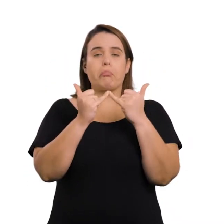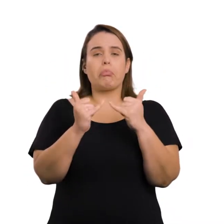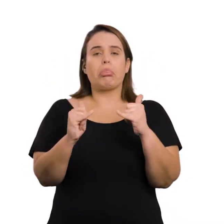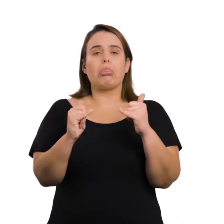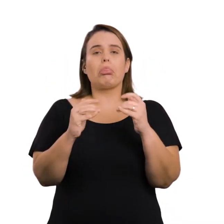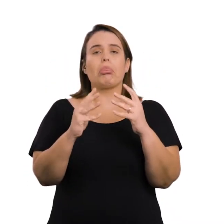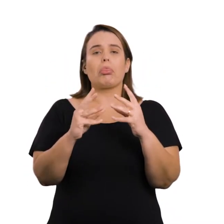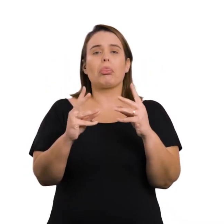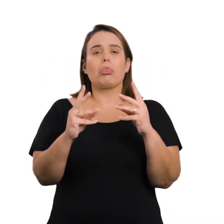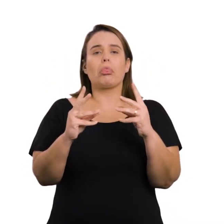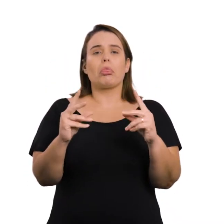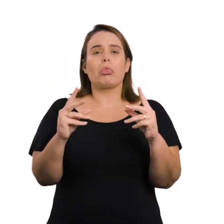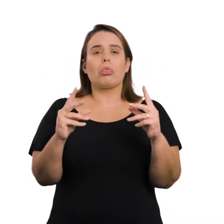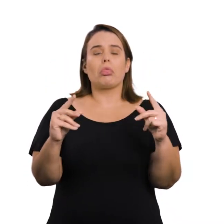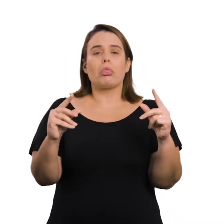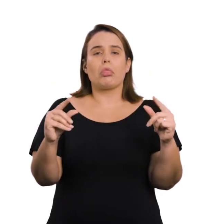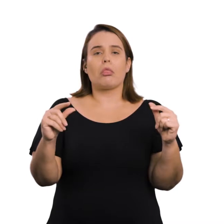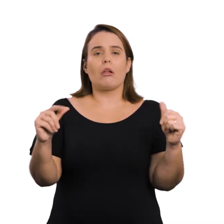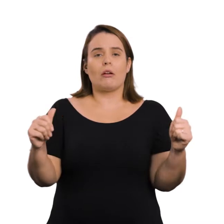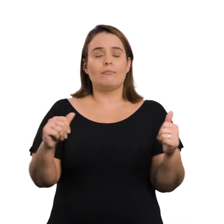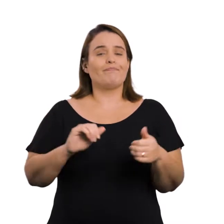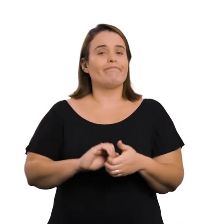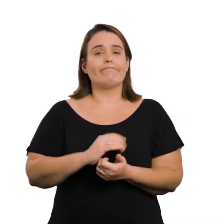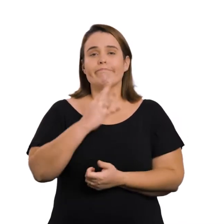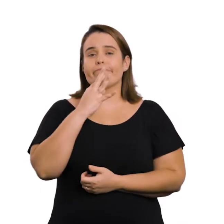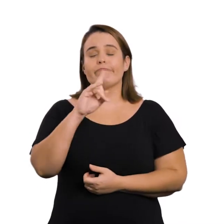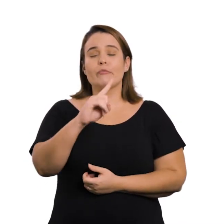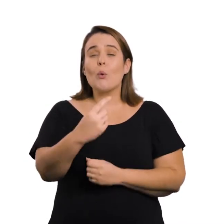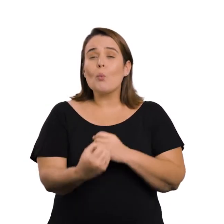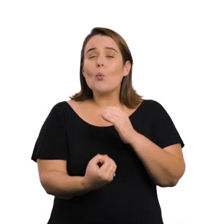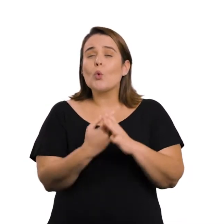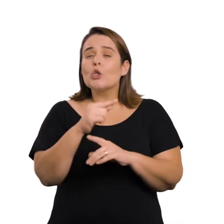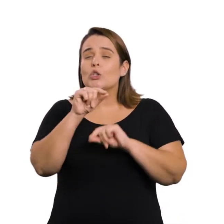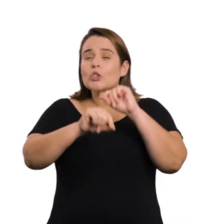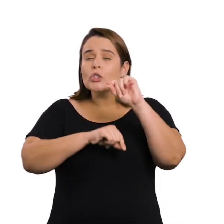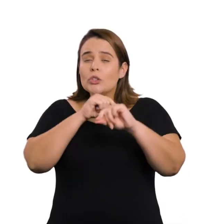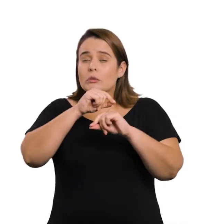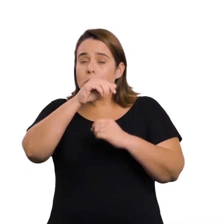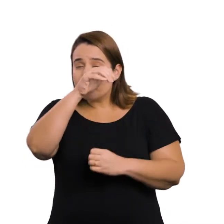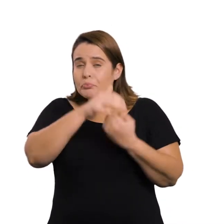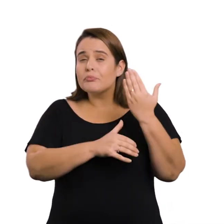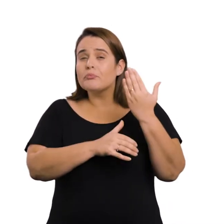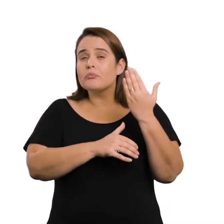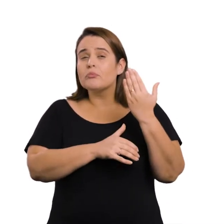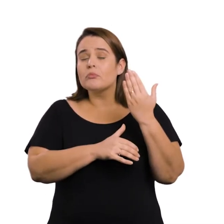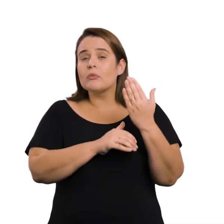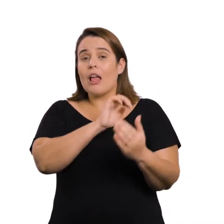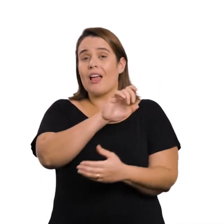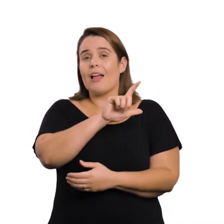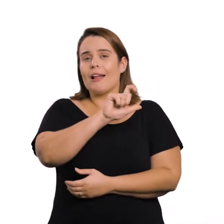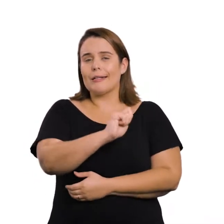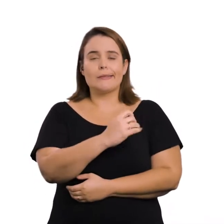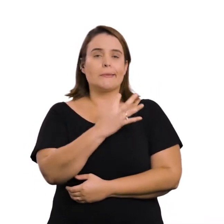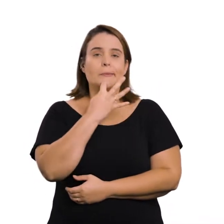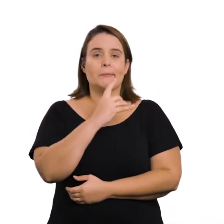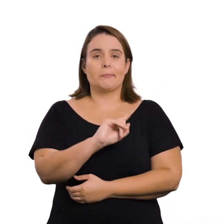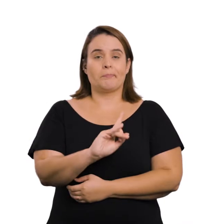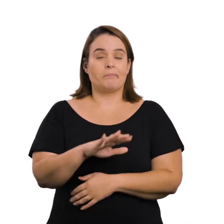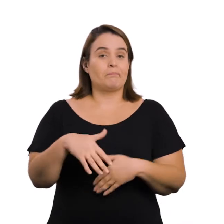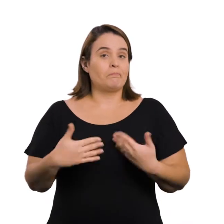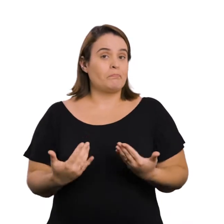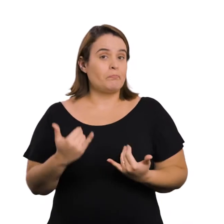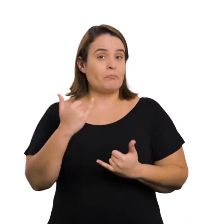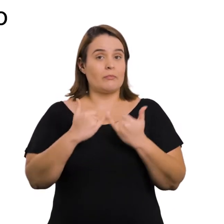transmitir os impulsos nervosos, dão origem à doença Não se conhece a causa específica para a esclerose lateral